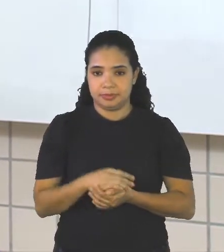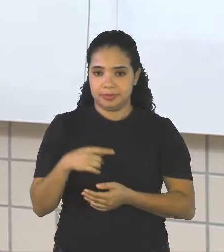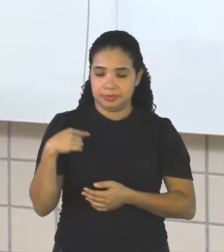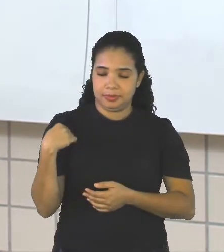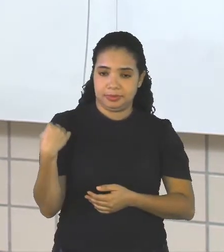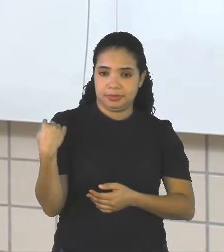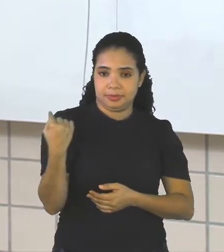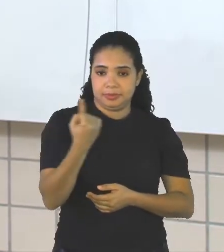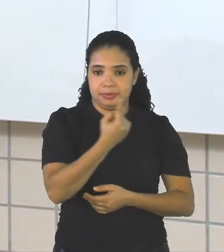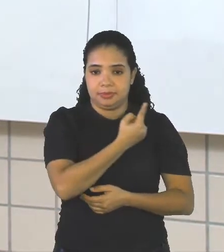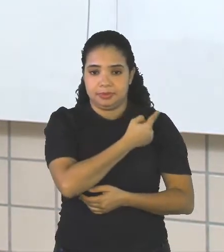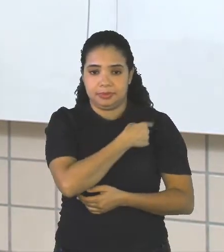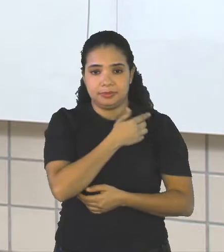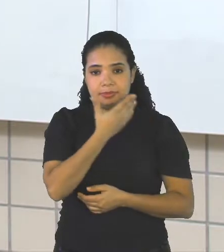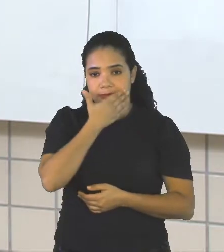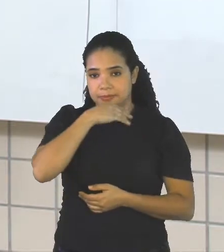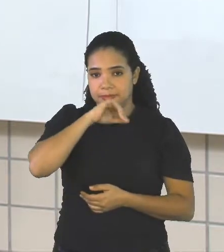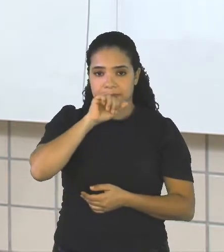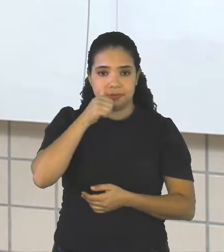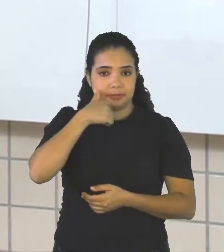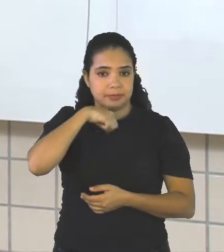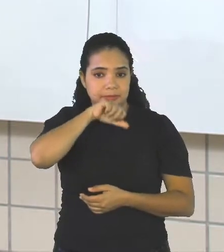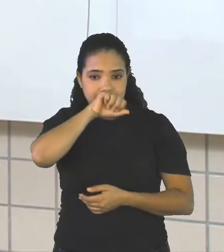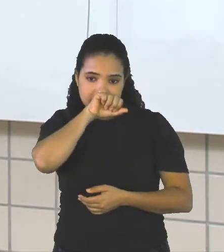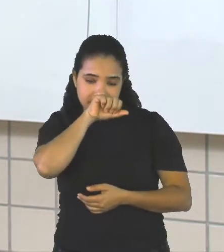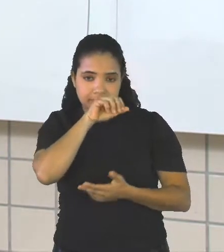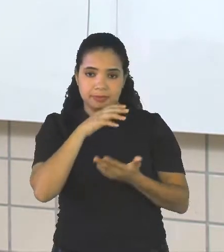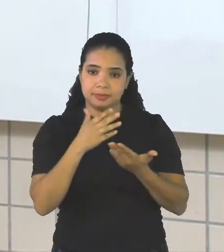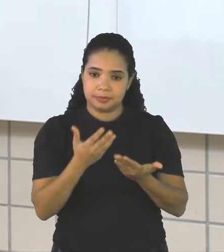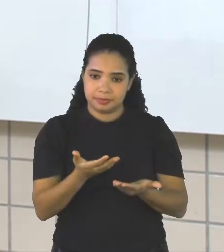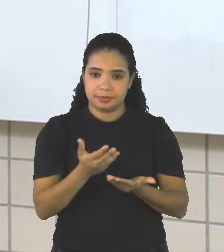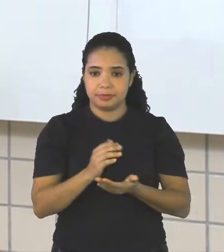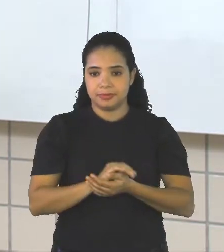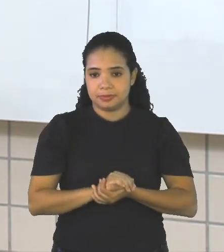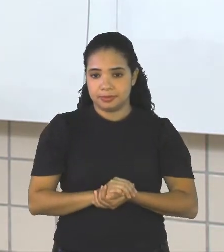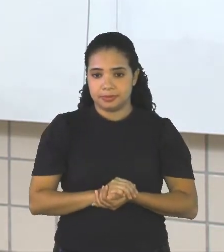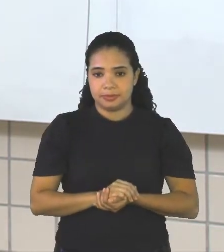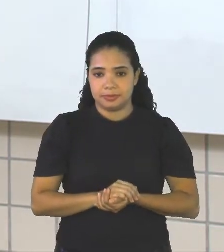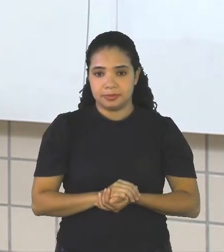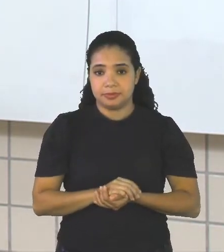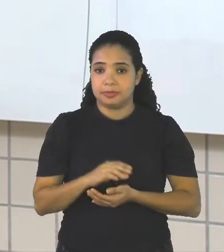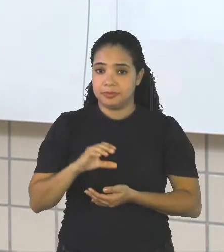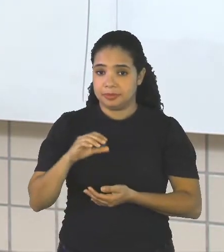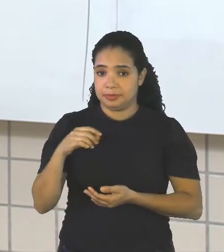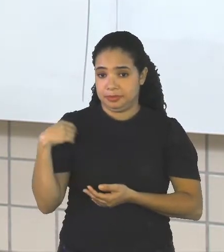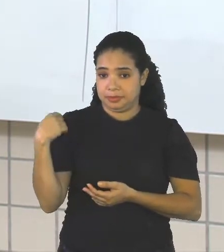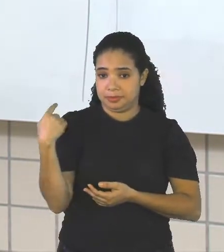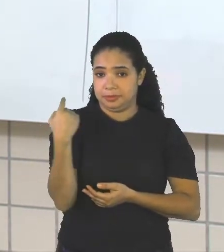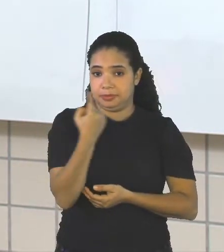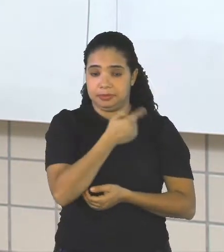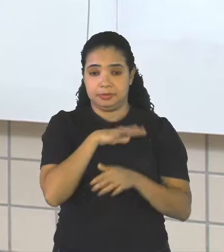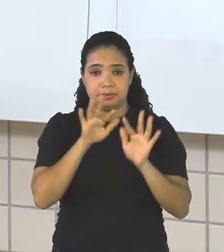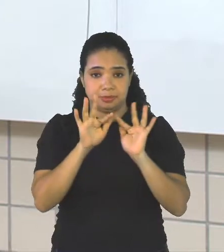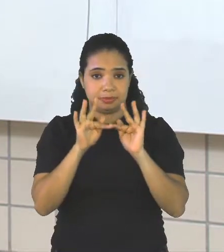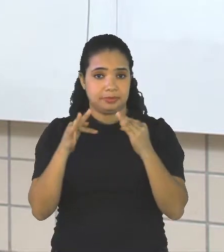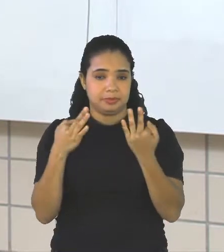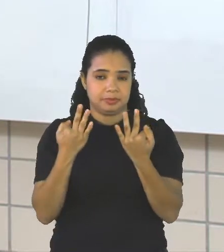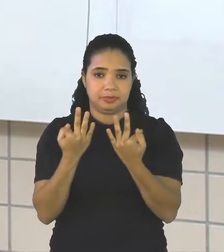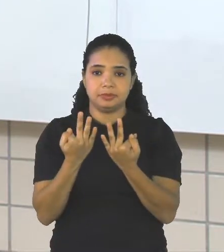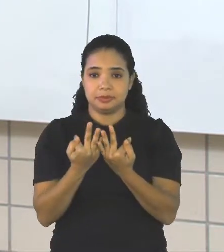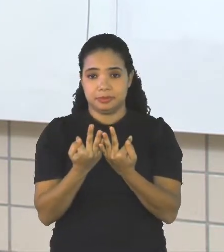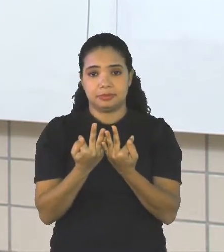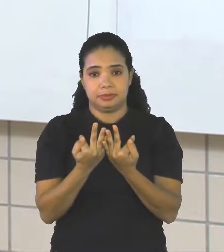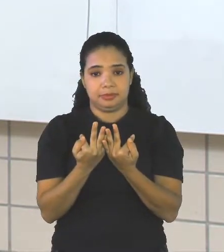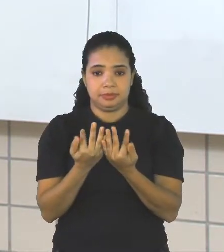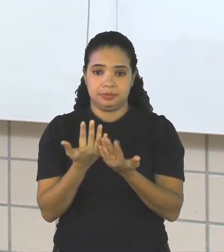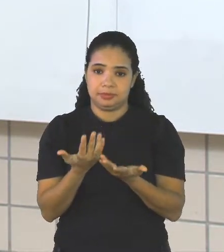Pais So Our Parents Ok Nossa mãe Our